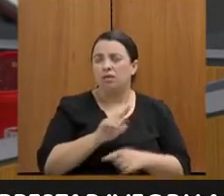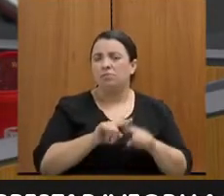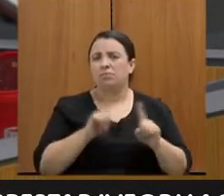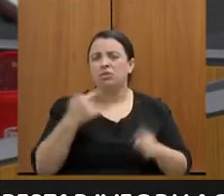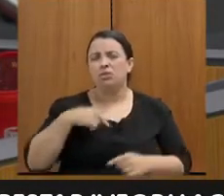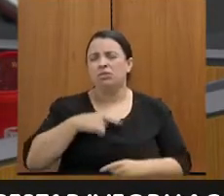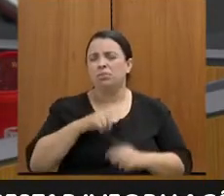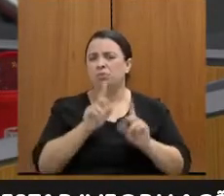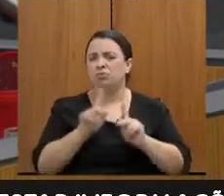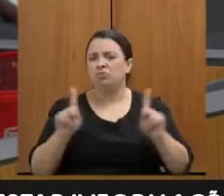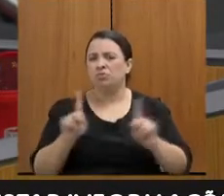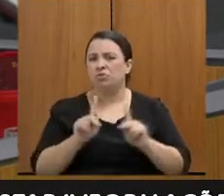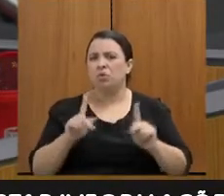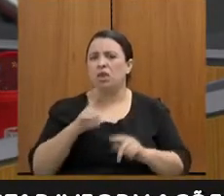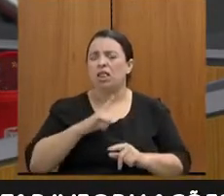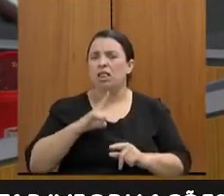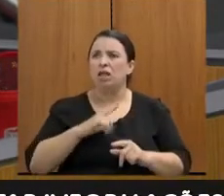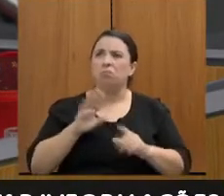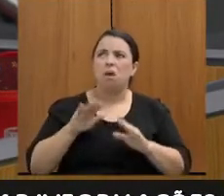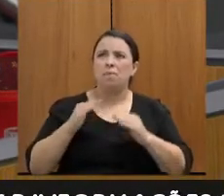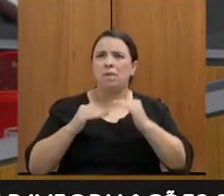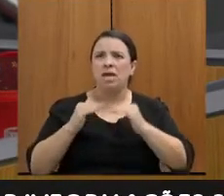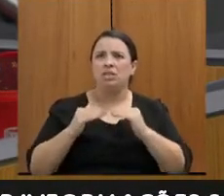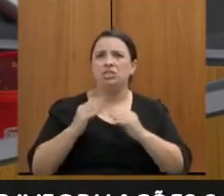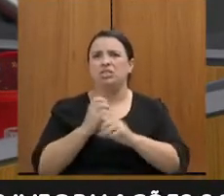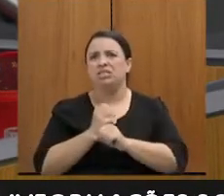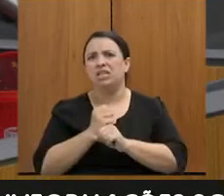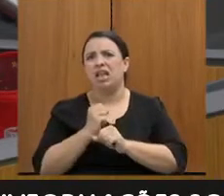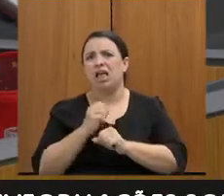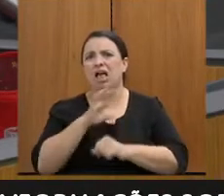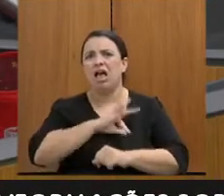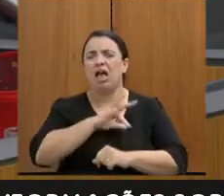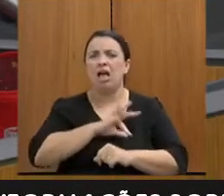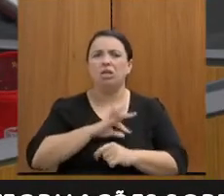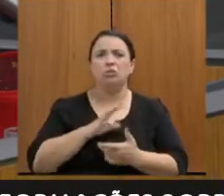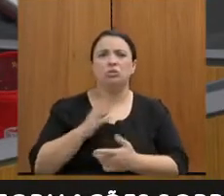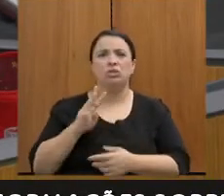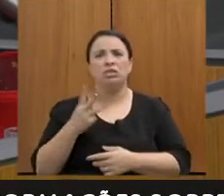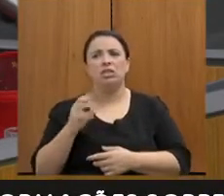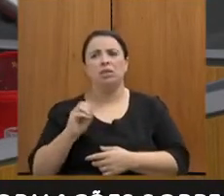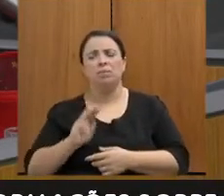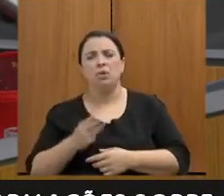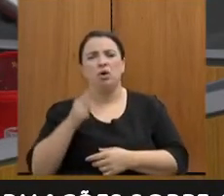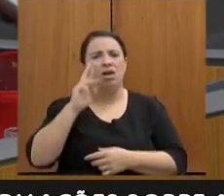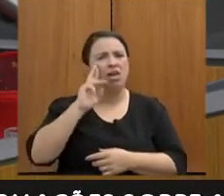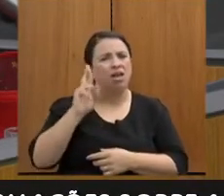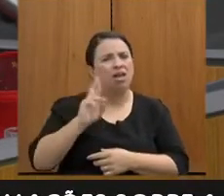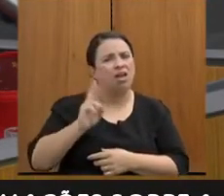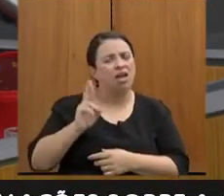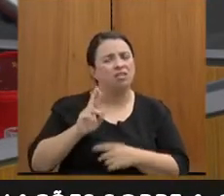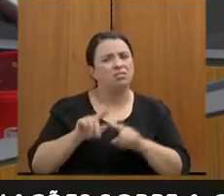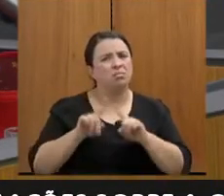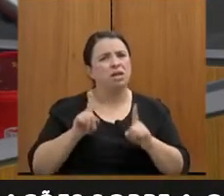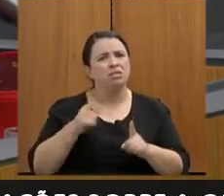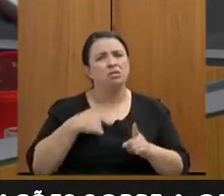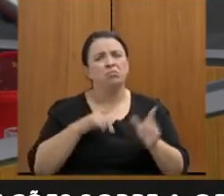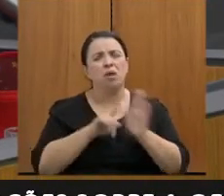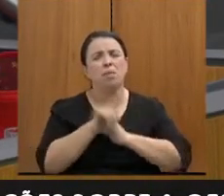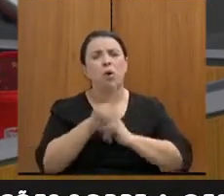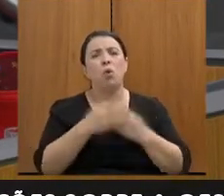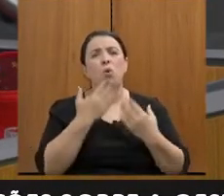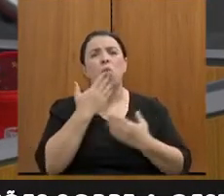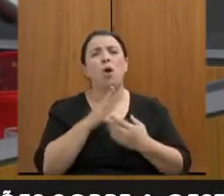de salário de R$ mil. é o lugar pertinente para perguntar, não é? Porque eu quero entender as